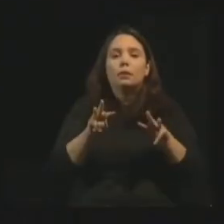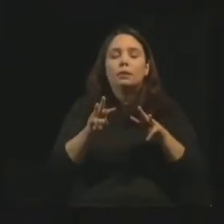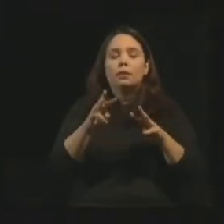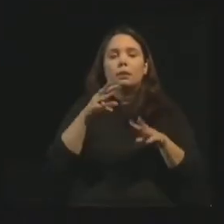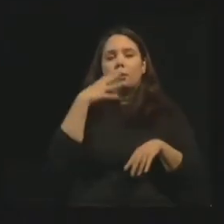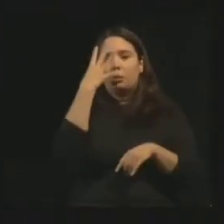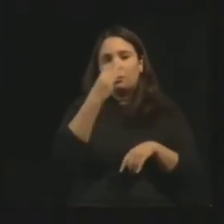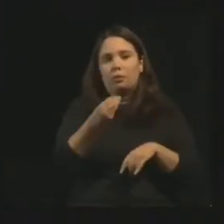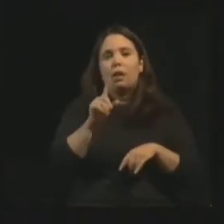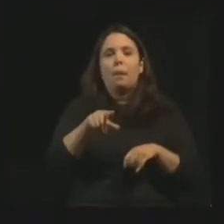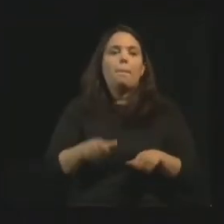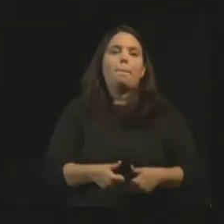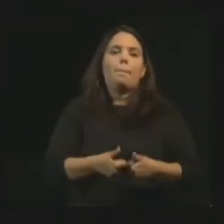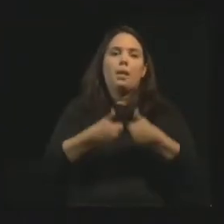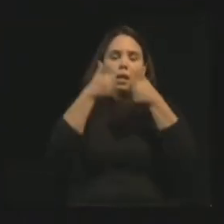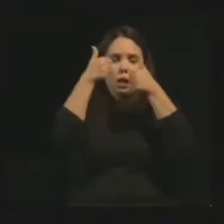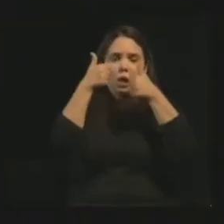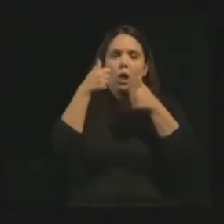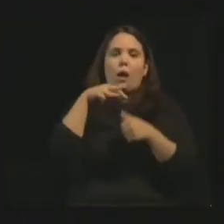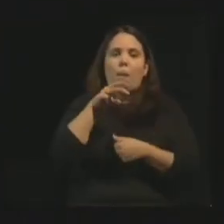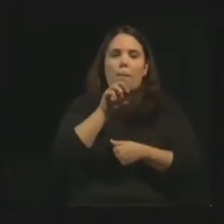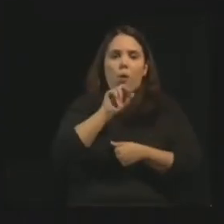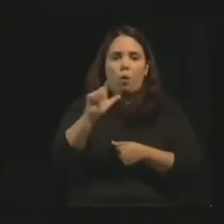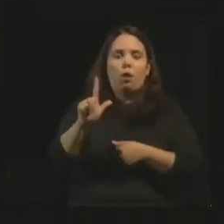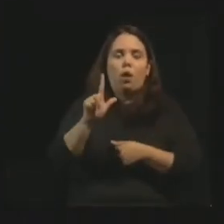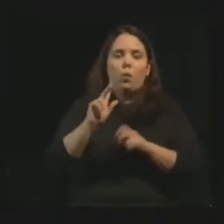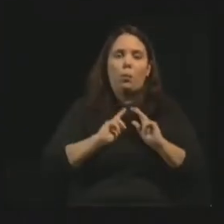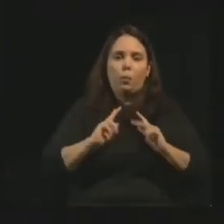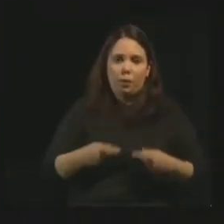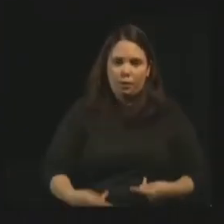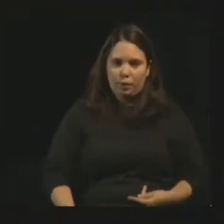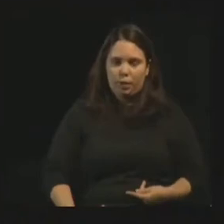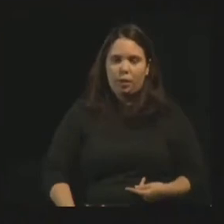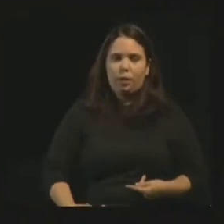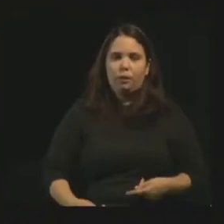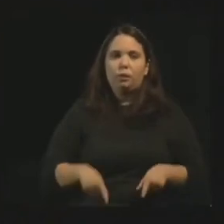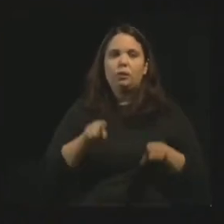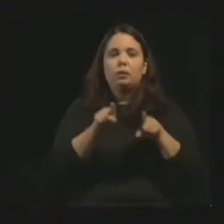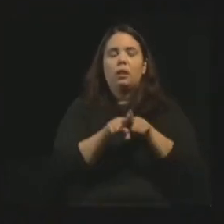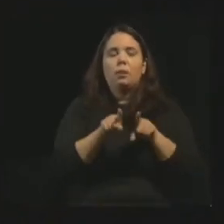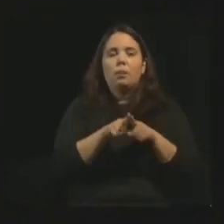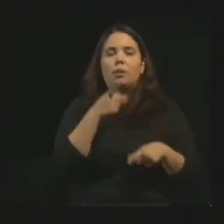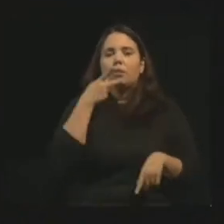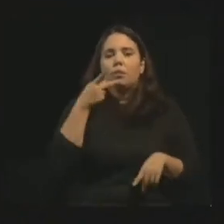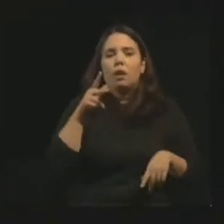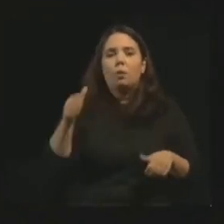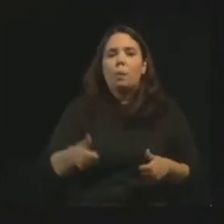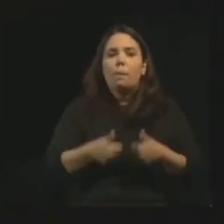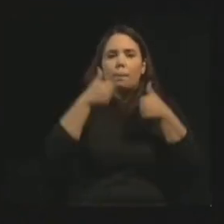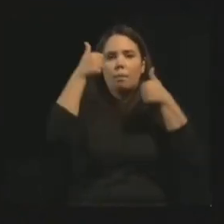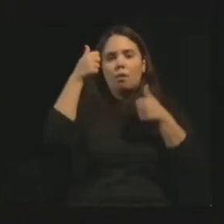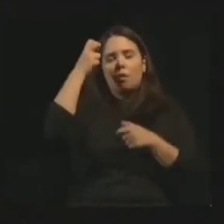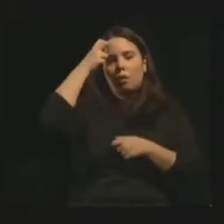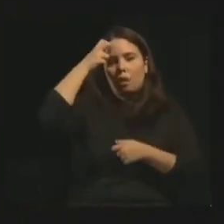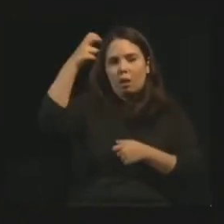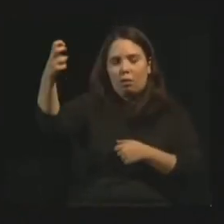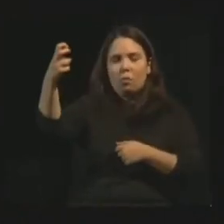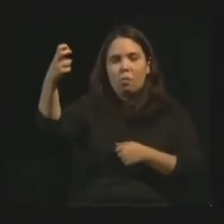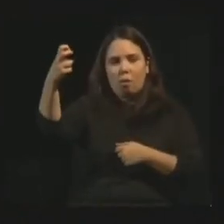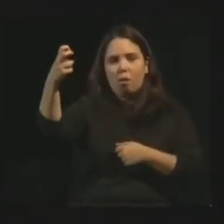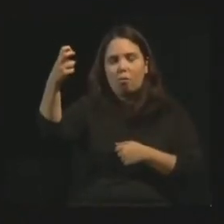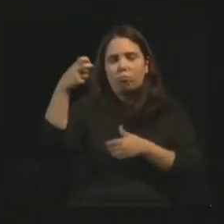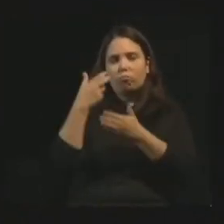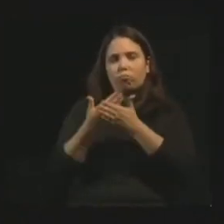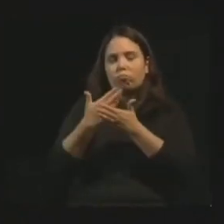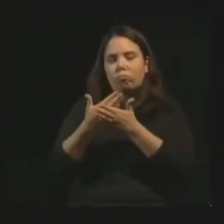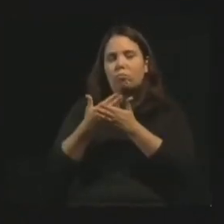Melhoramento moral da humanidade. No livro O que é o Espiritismo também fala do melhoramento intelectual também, mas é